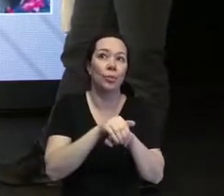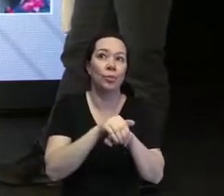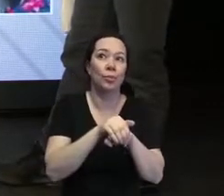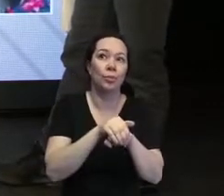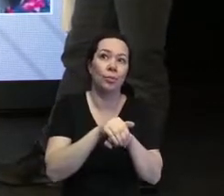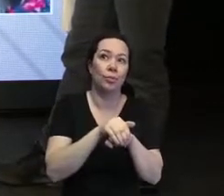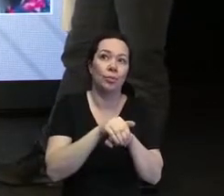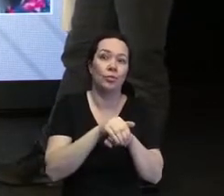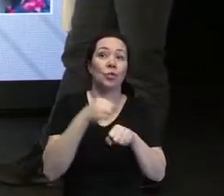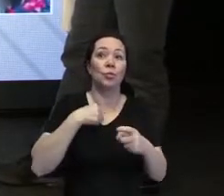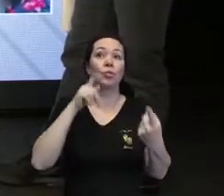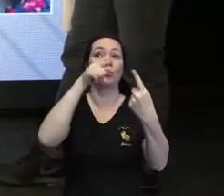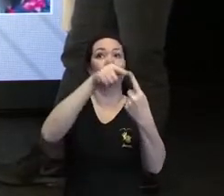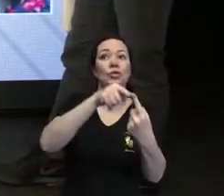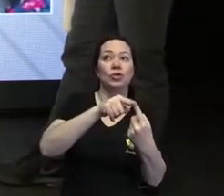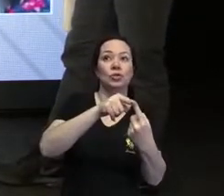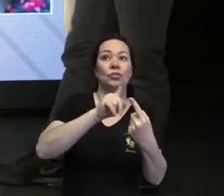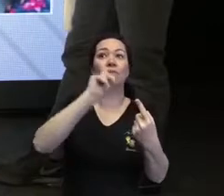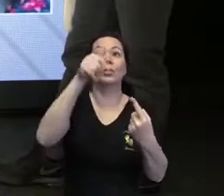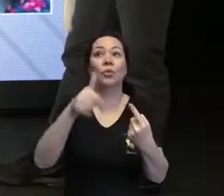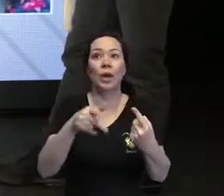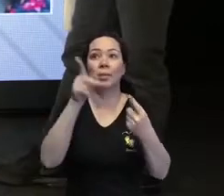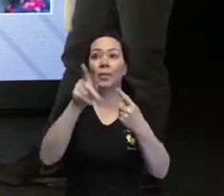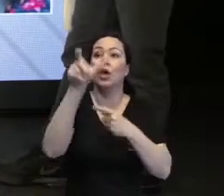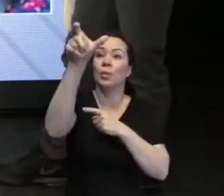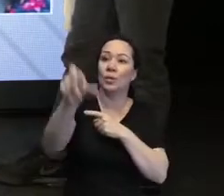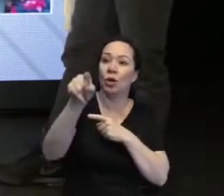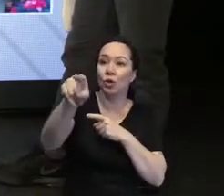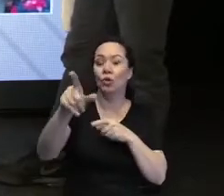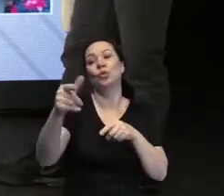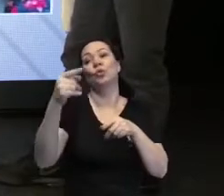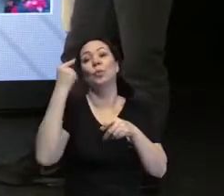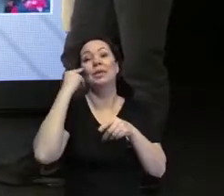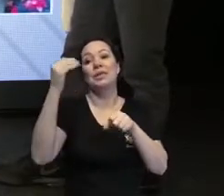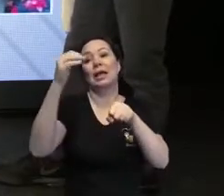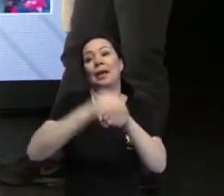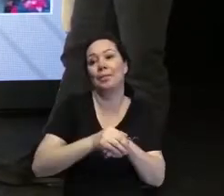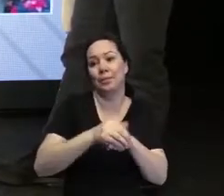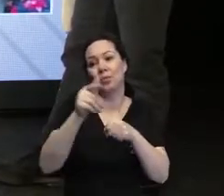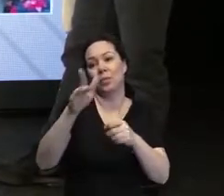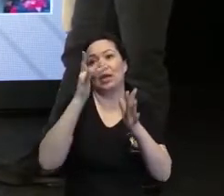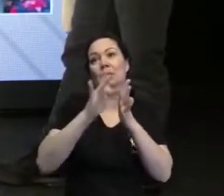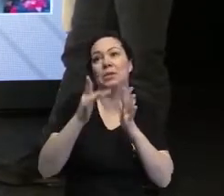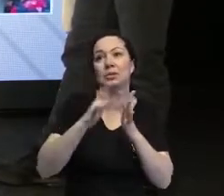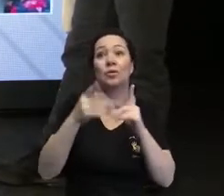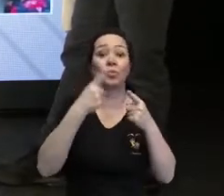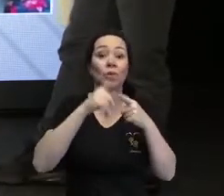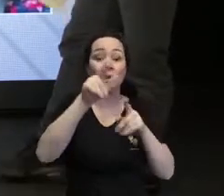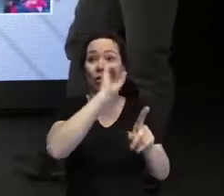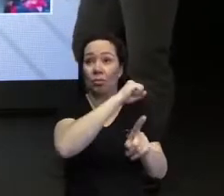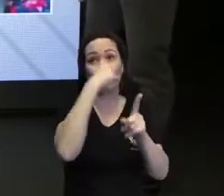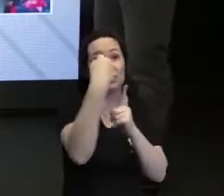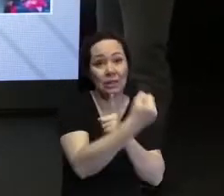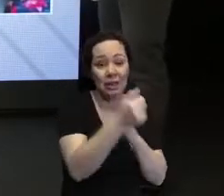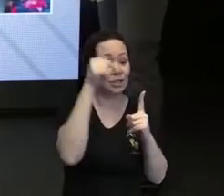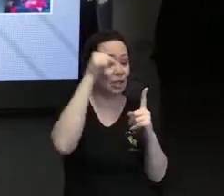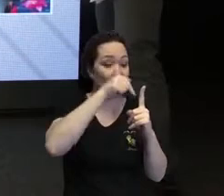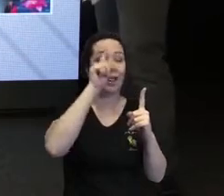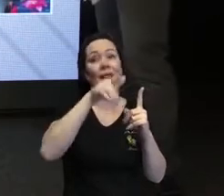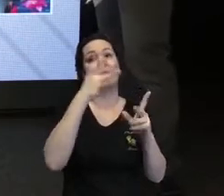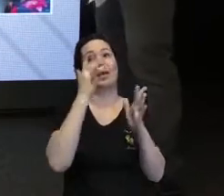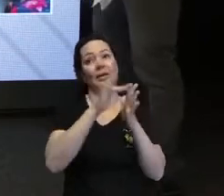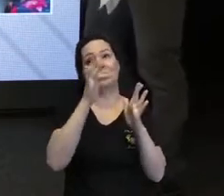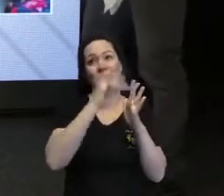objetivo nunca é que as pessoas se culpabilizem pelo seu capacitismo, porque nós estamos inseridos numa sociedade capacitista. Agora,